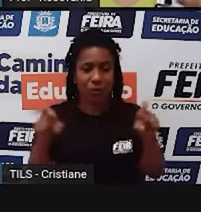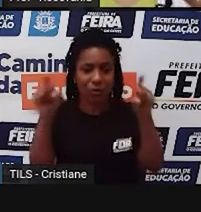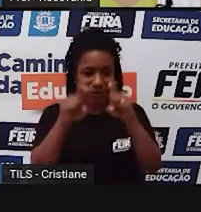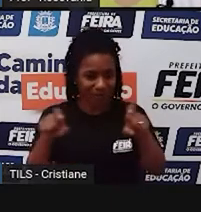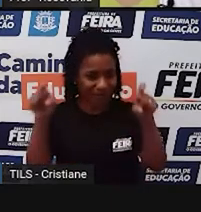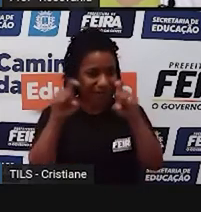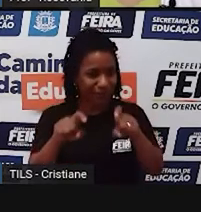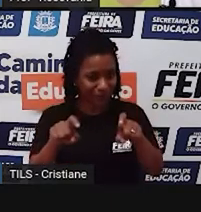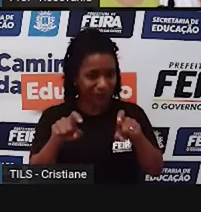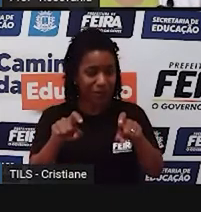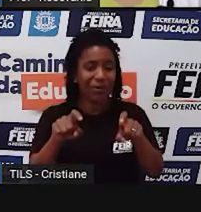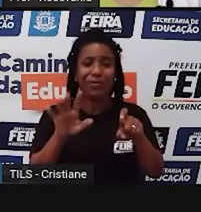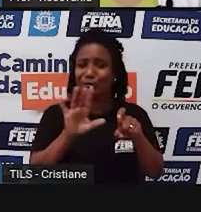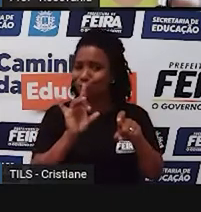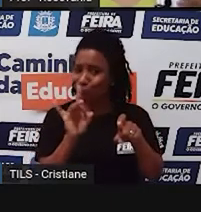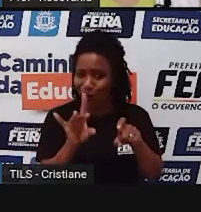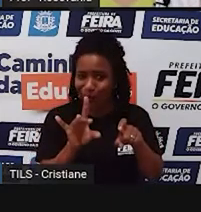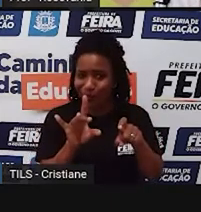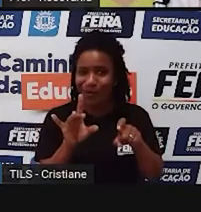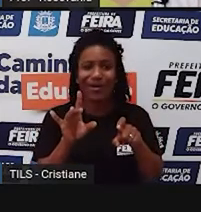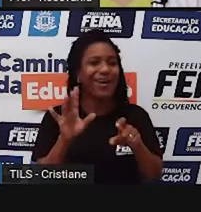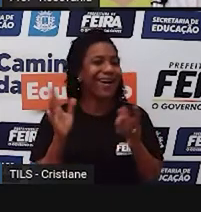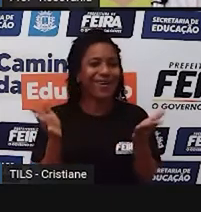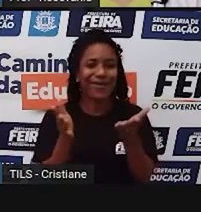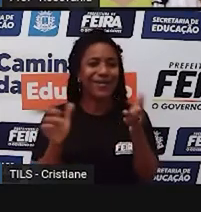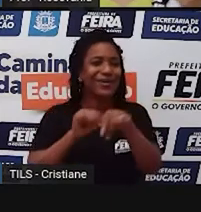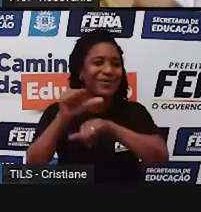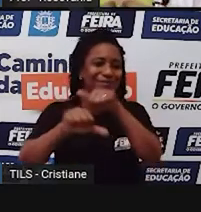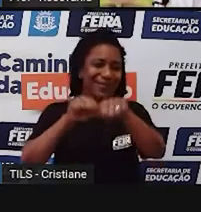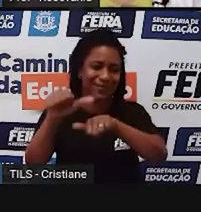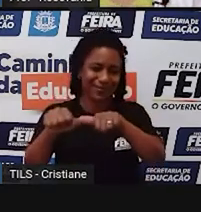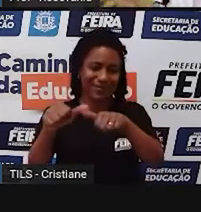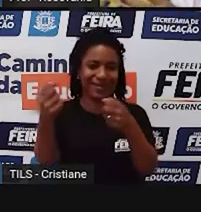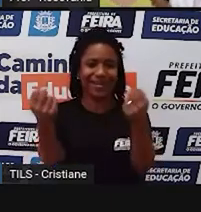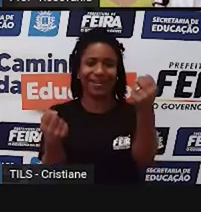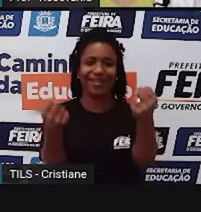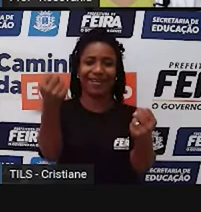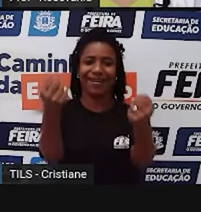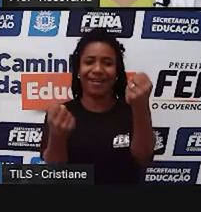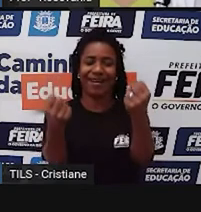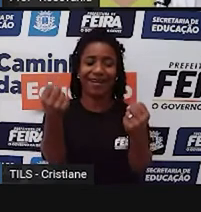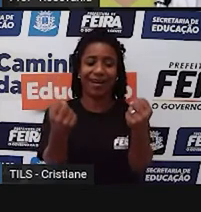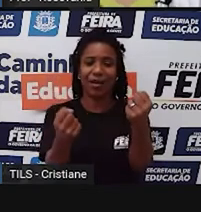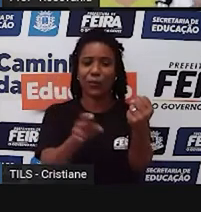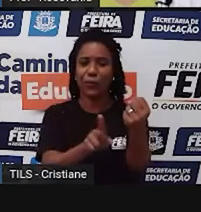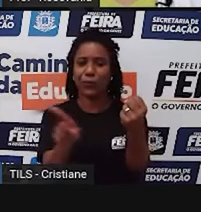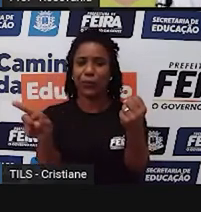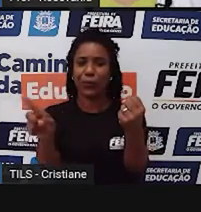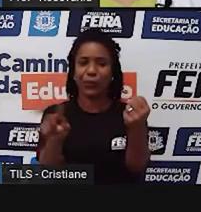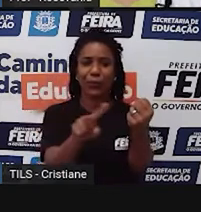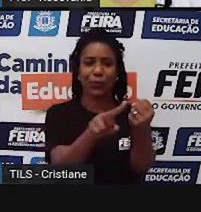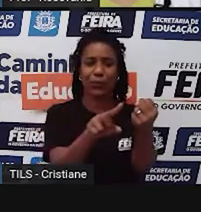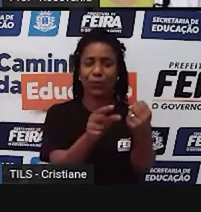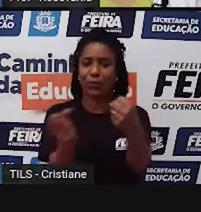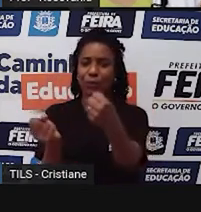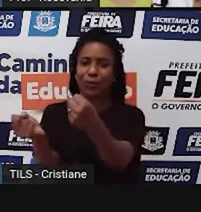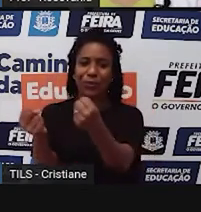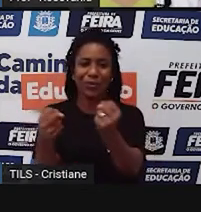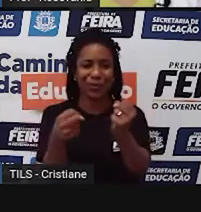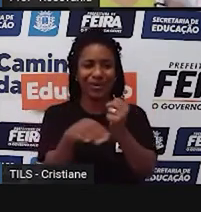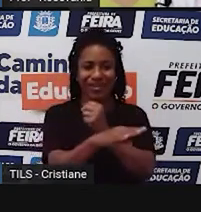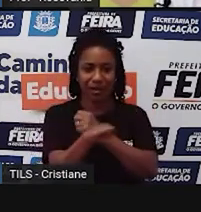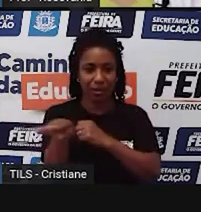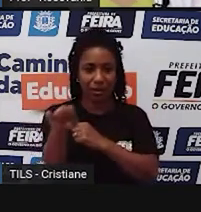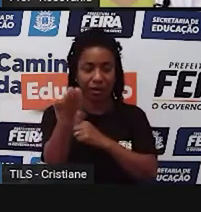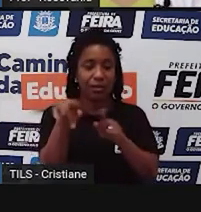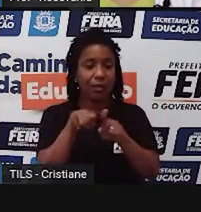carros, a gente tem eles nos celulares, tem essas informações também, né, nos computadores, tem essas informações desse